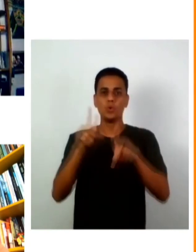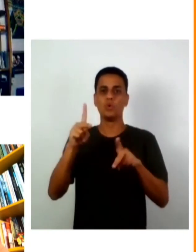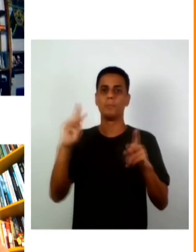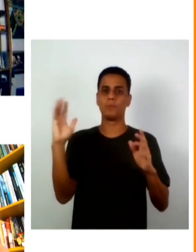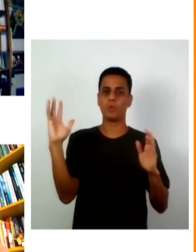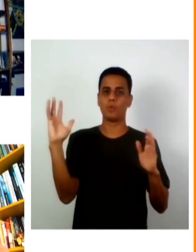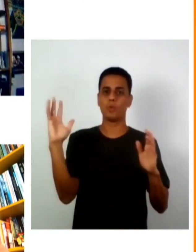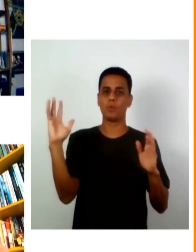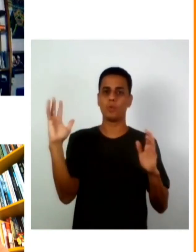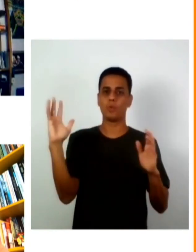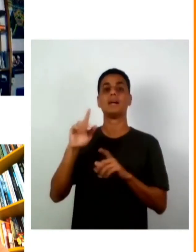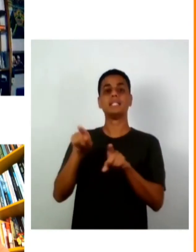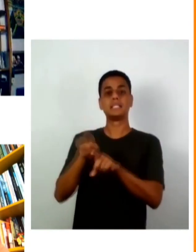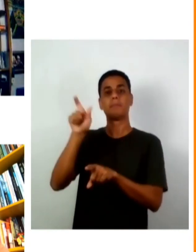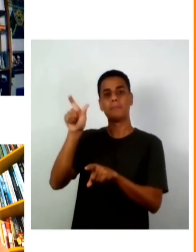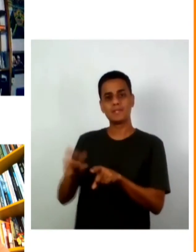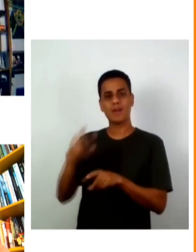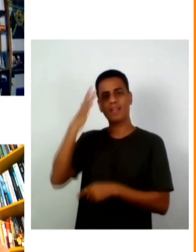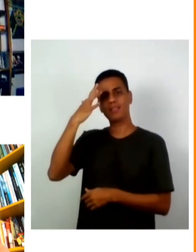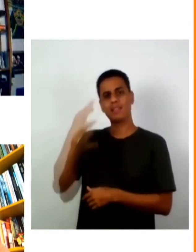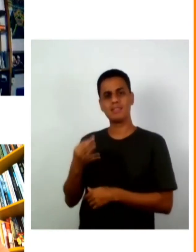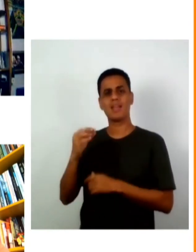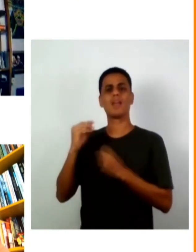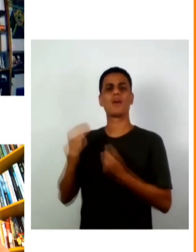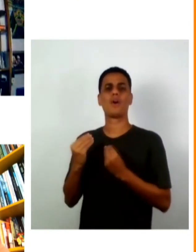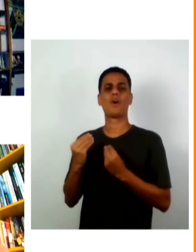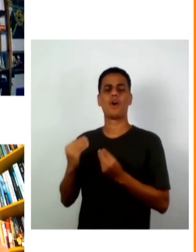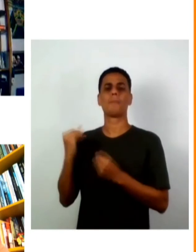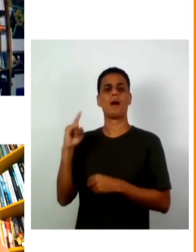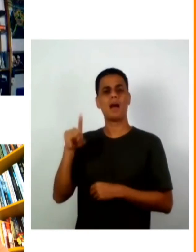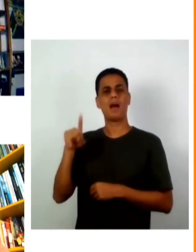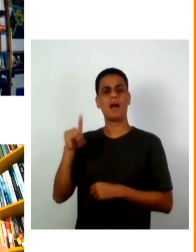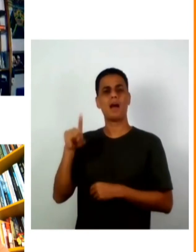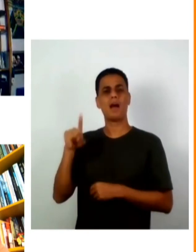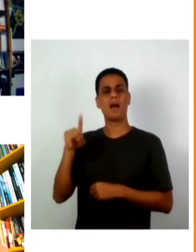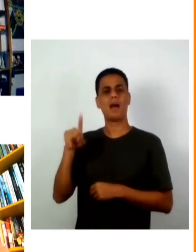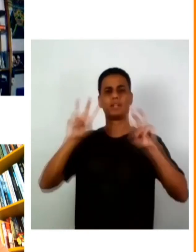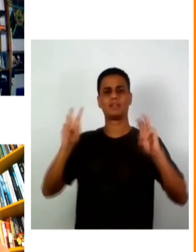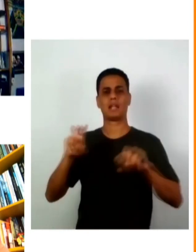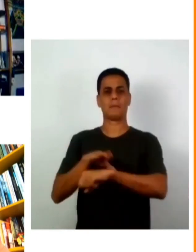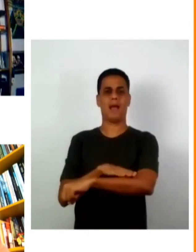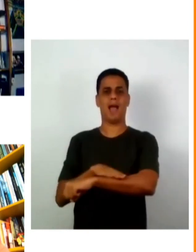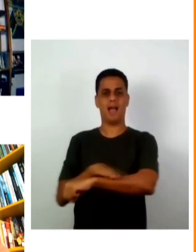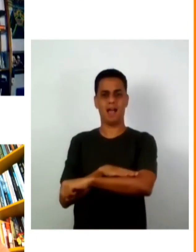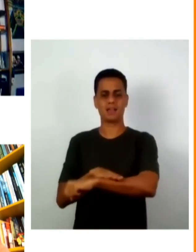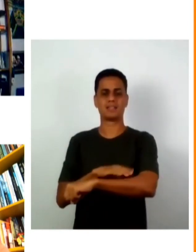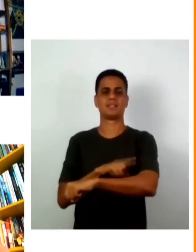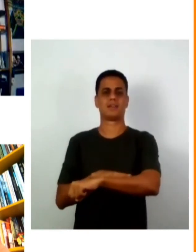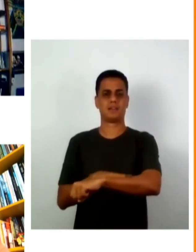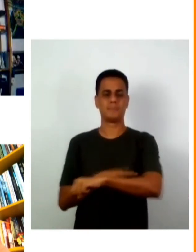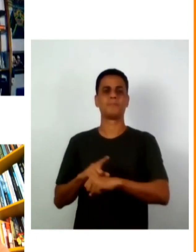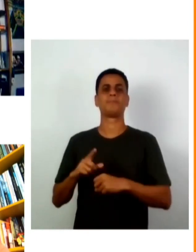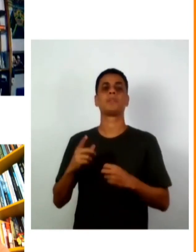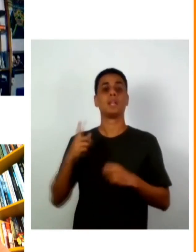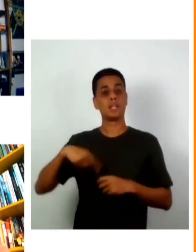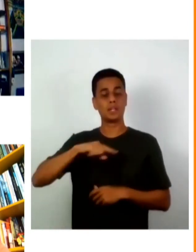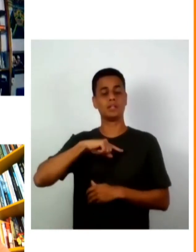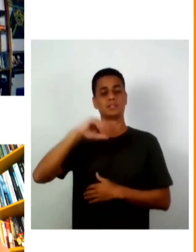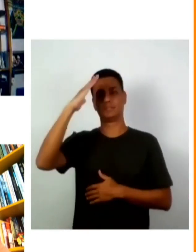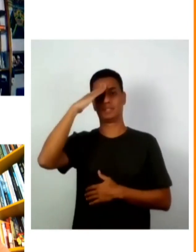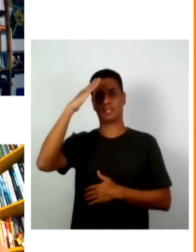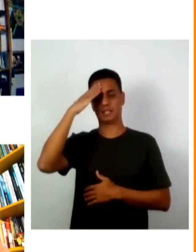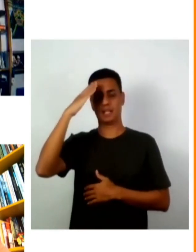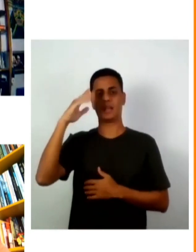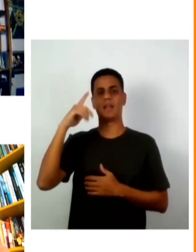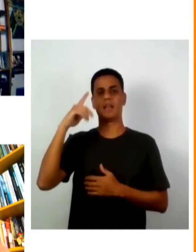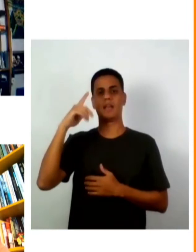desenvolvendo compreensão do quanto é importante a questão racial e a partir daí a gente fazer uma incidência na área de investimento